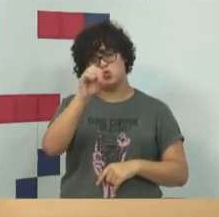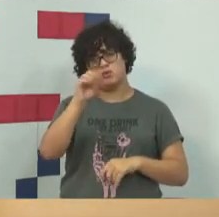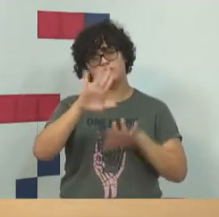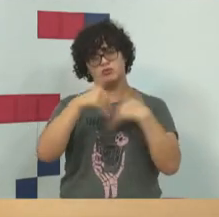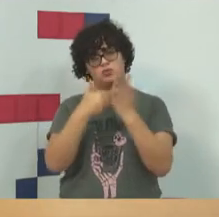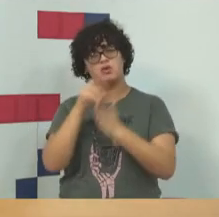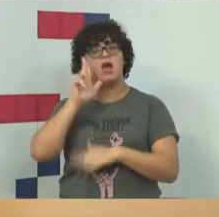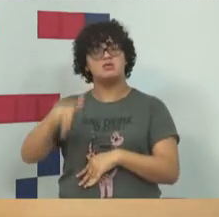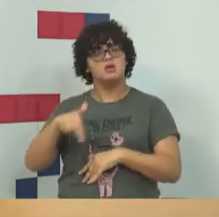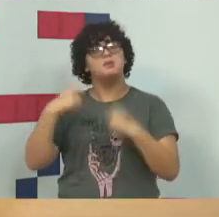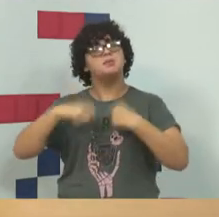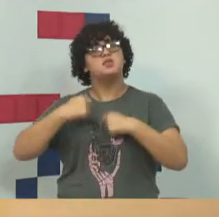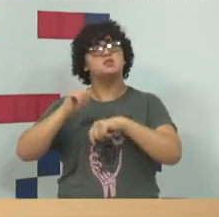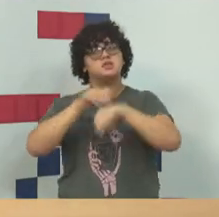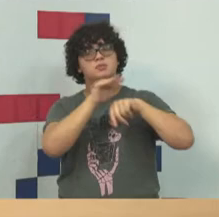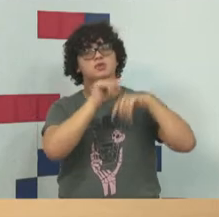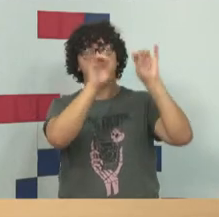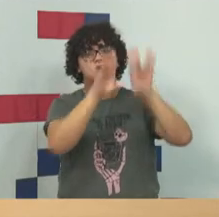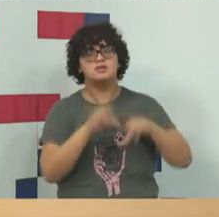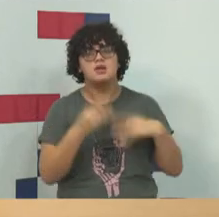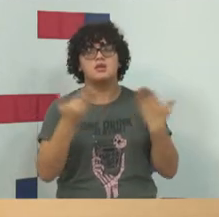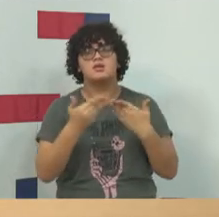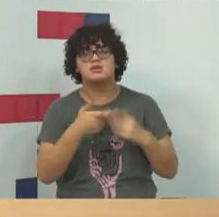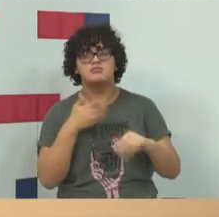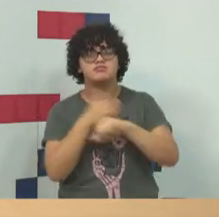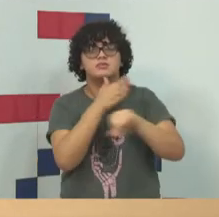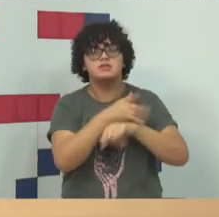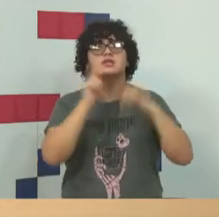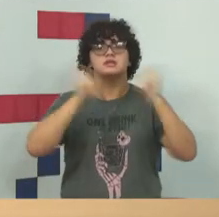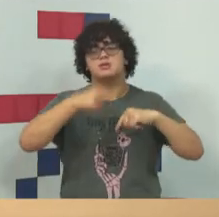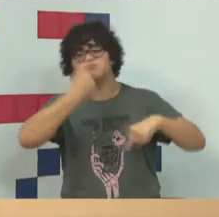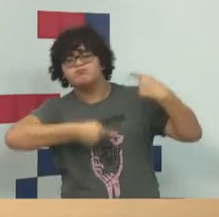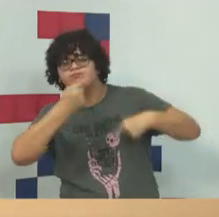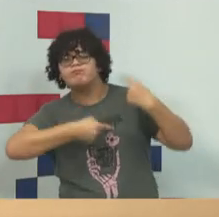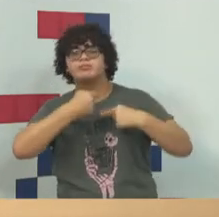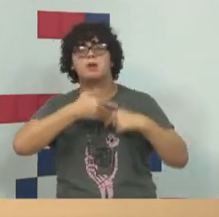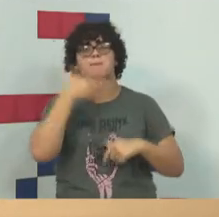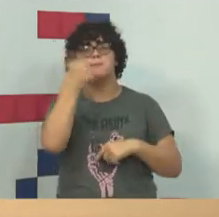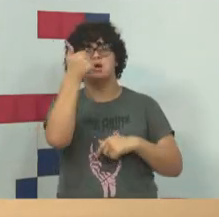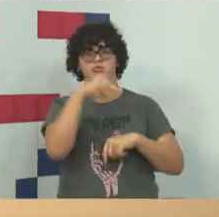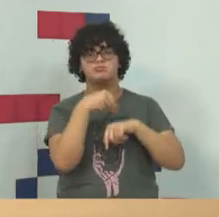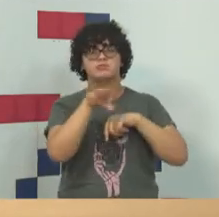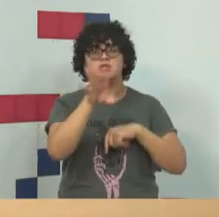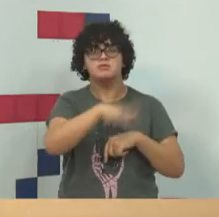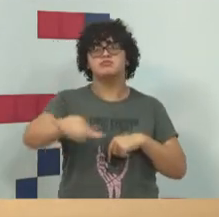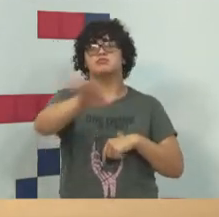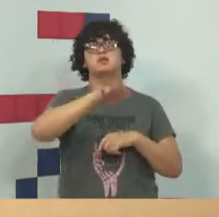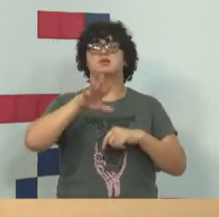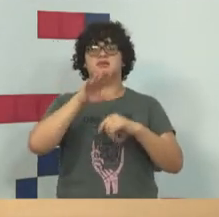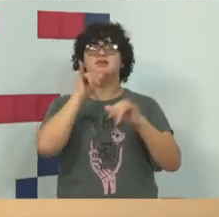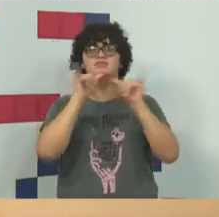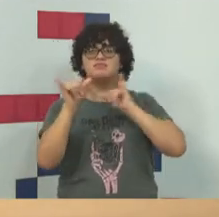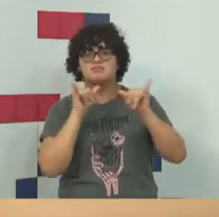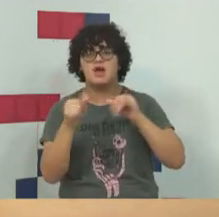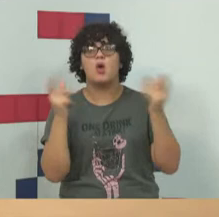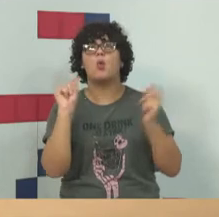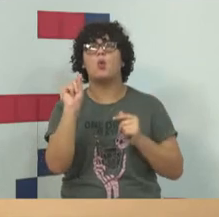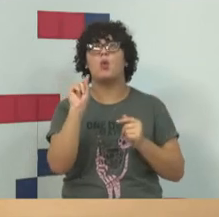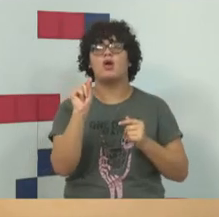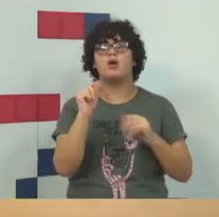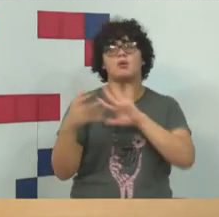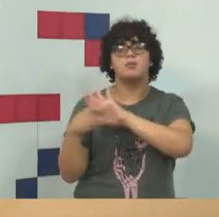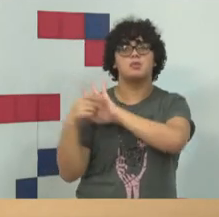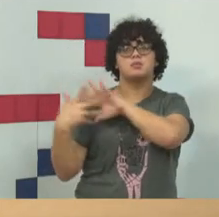se chamar as pessoas especialistas nas áreas para a gente poder auxiliar a composição adequada da legislação. E sempre levando em consideração a